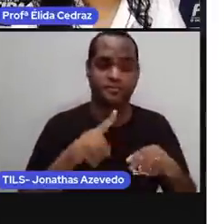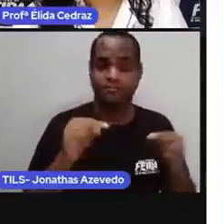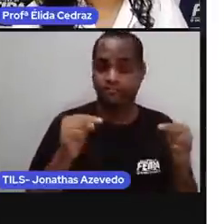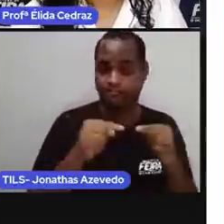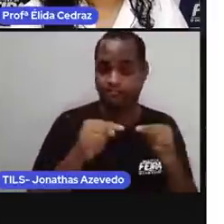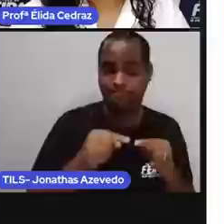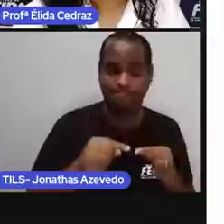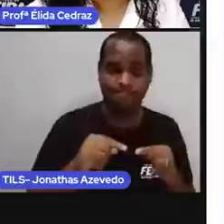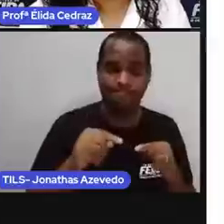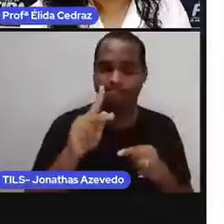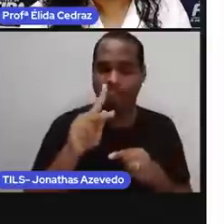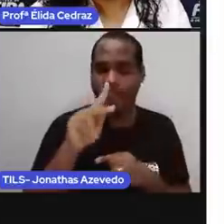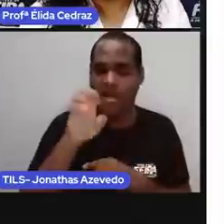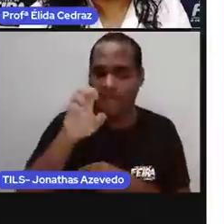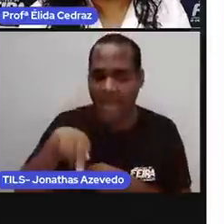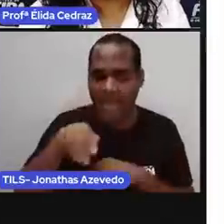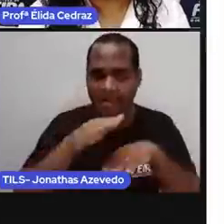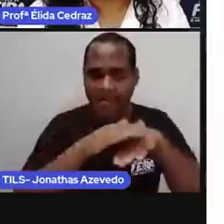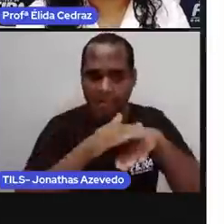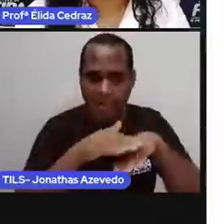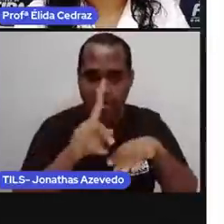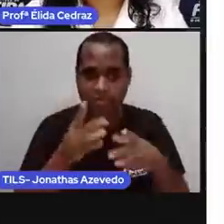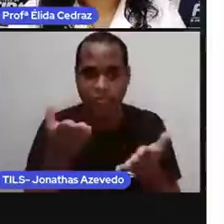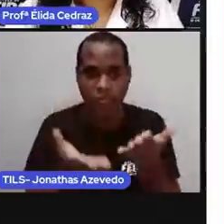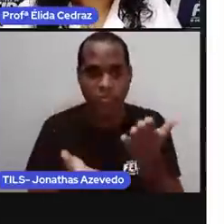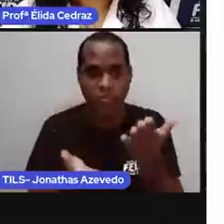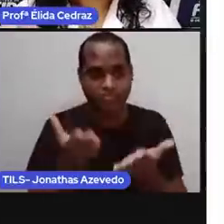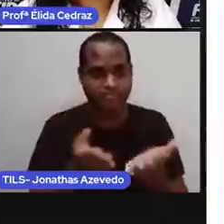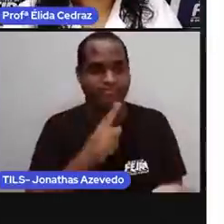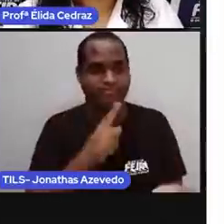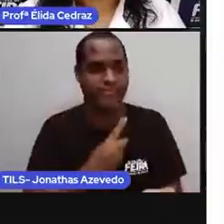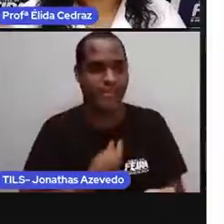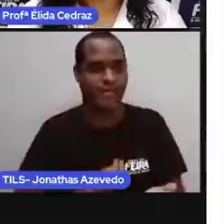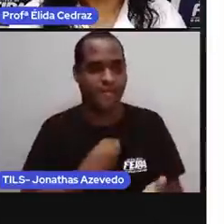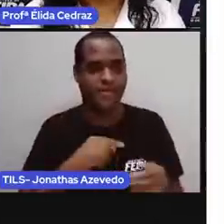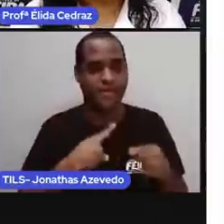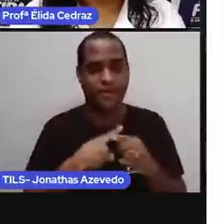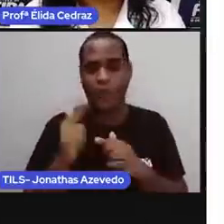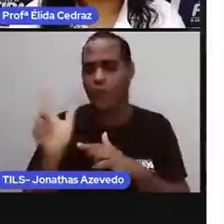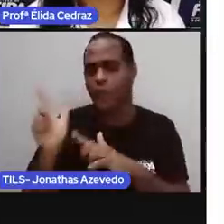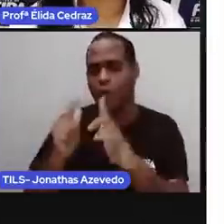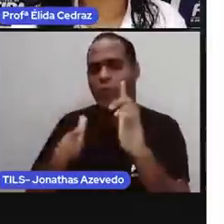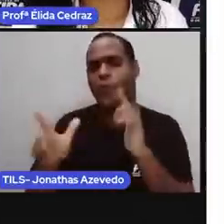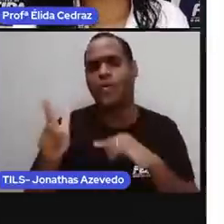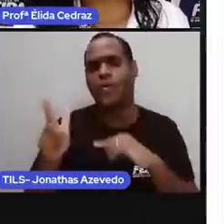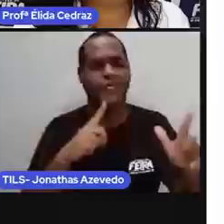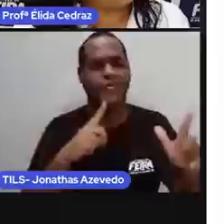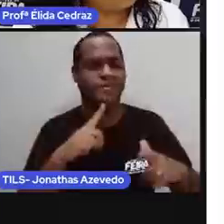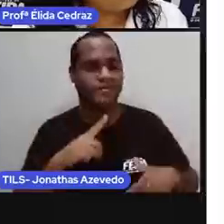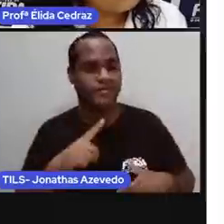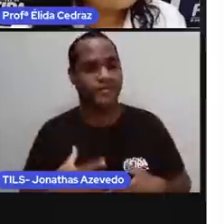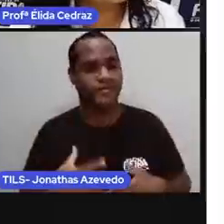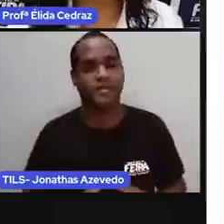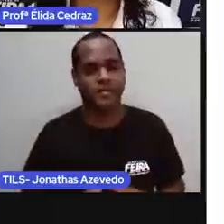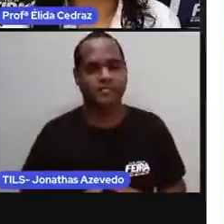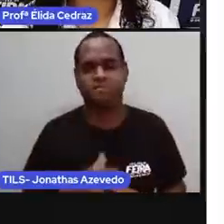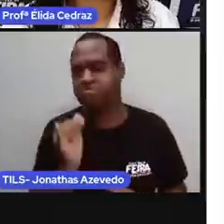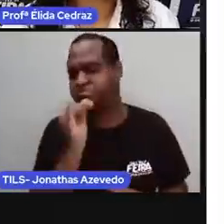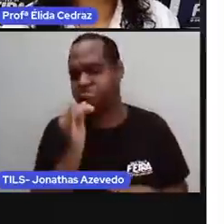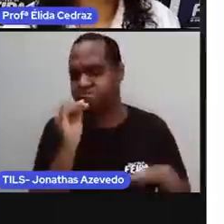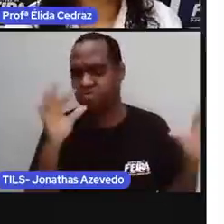usamos para medir o peso do nosso corpo. E outras e outras balanças. Mas, todas